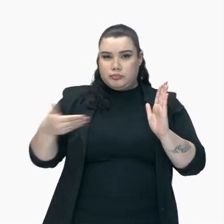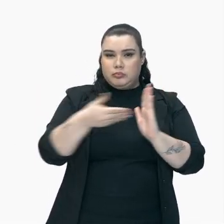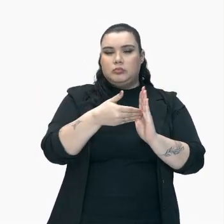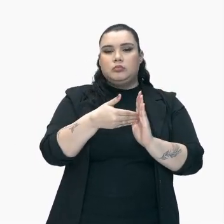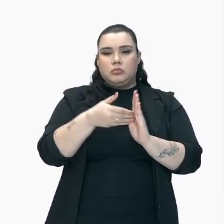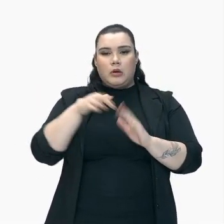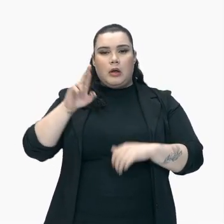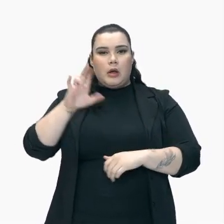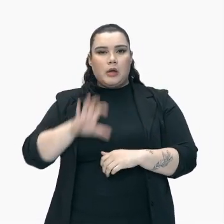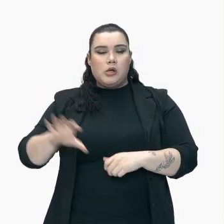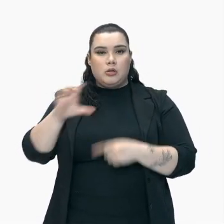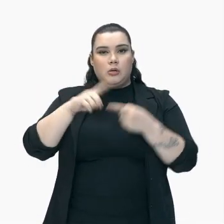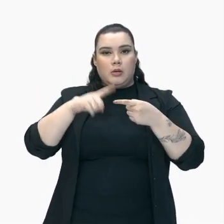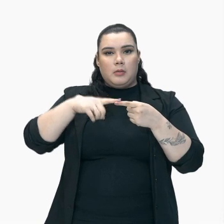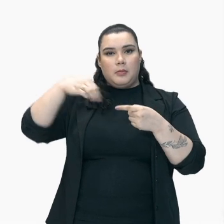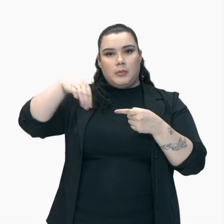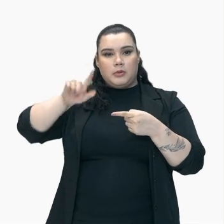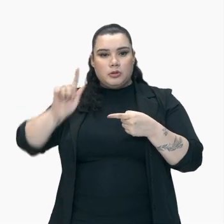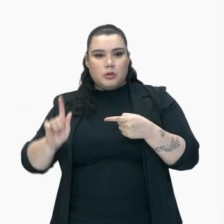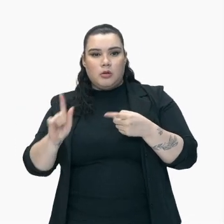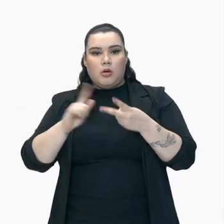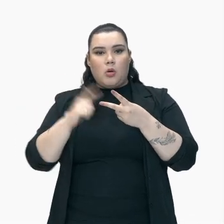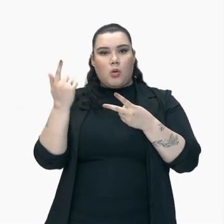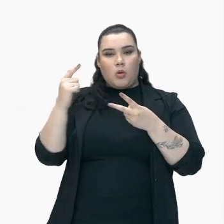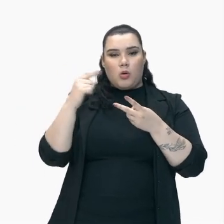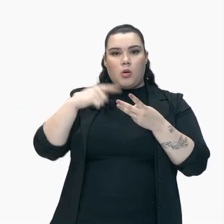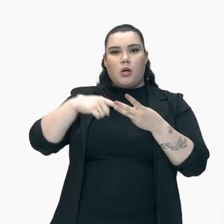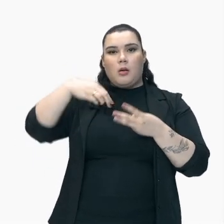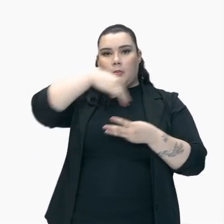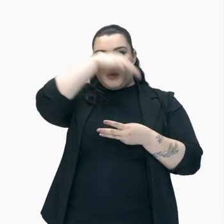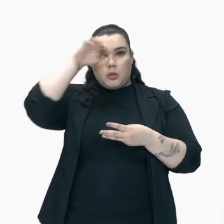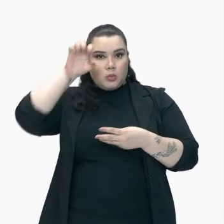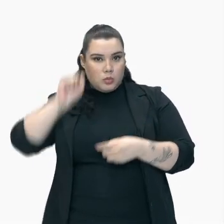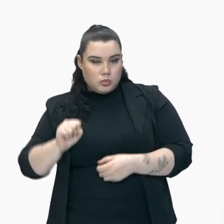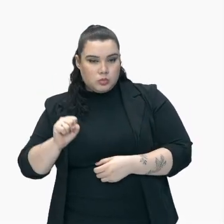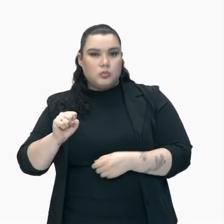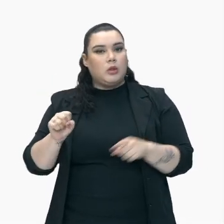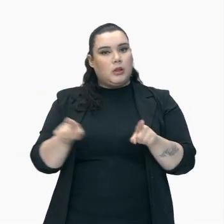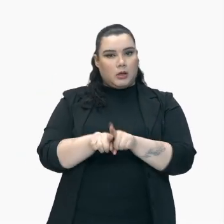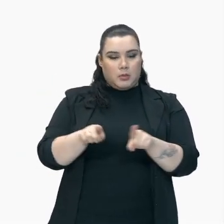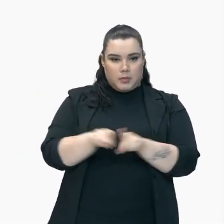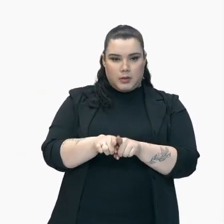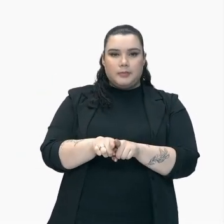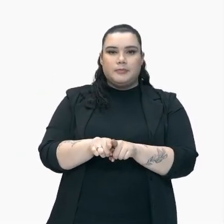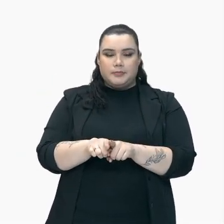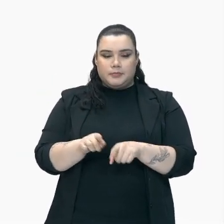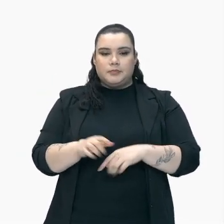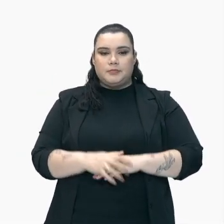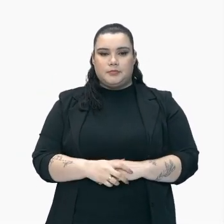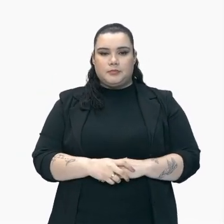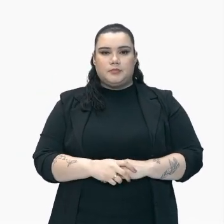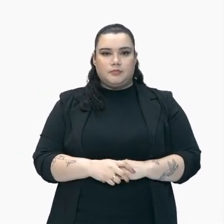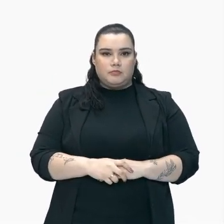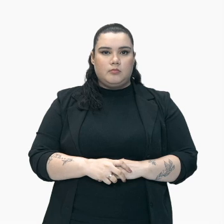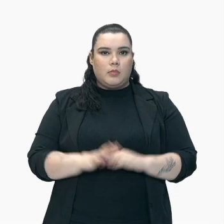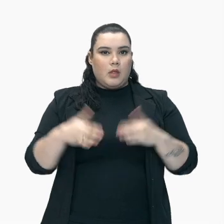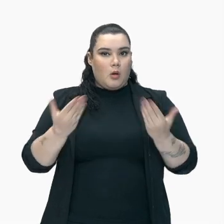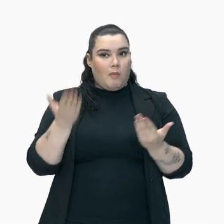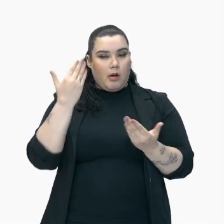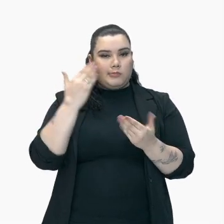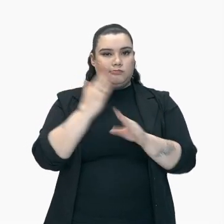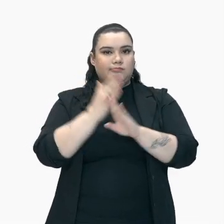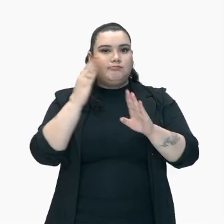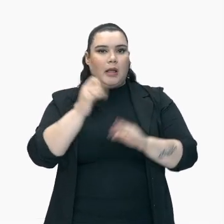Grosso Que viria também Ser o Mato Grosso do Sul Porque o estado Do Mato Grosso Ainda não tinha sido Desmembrado naquele momento